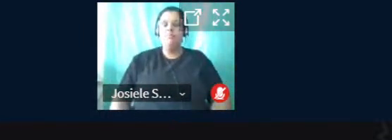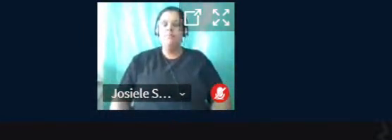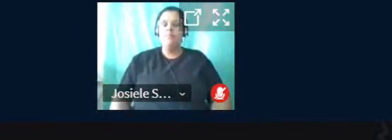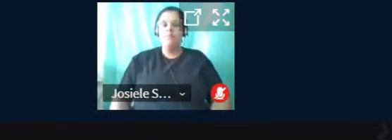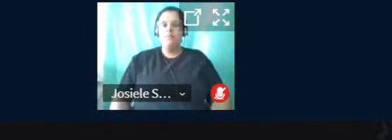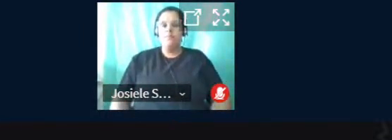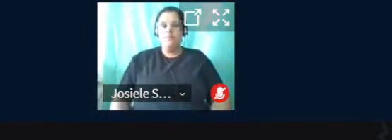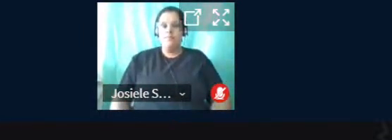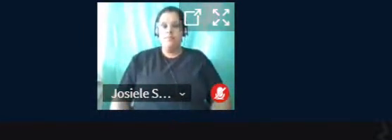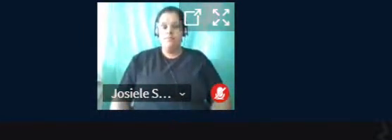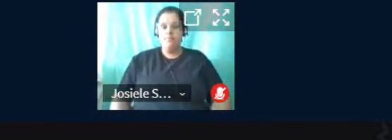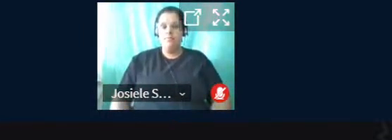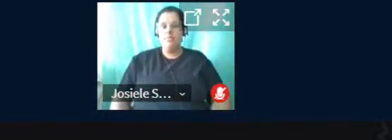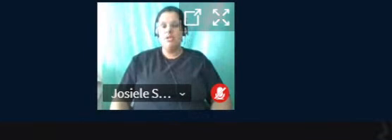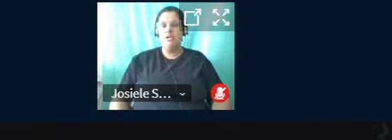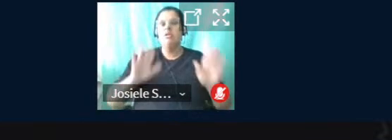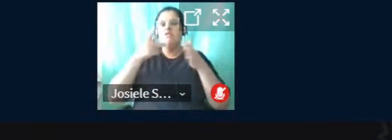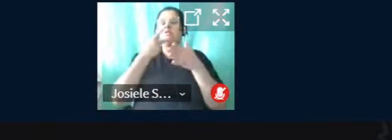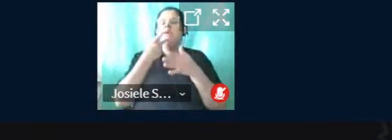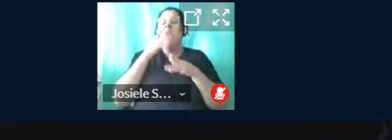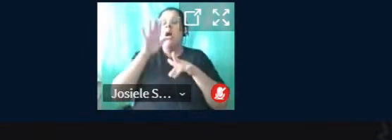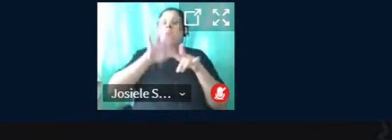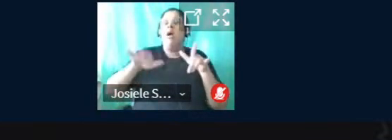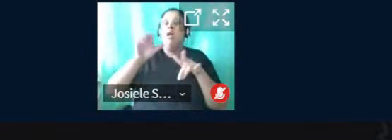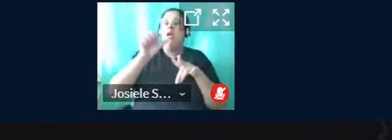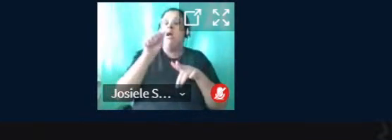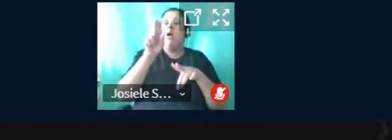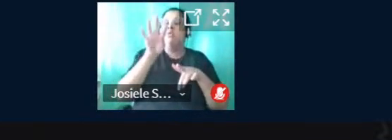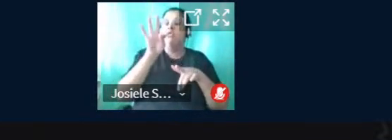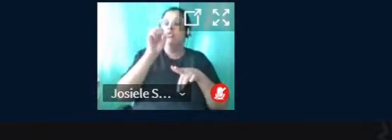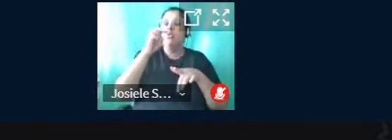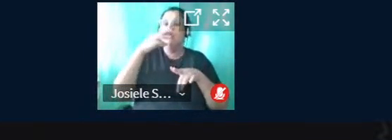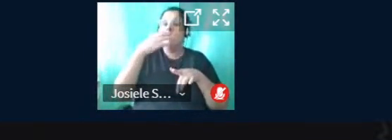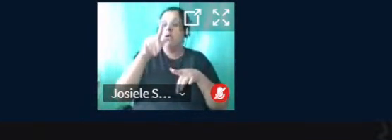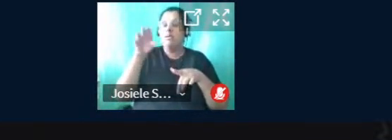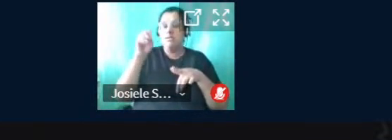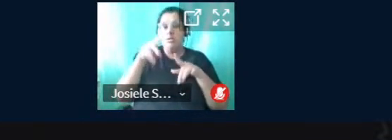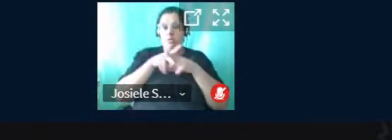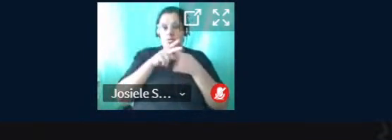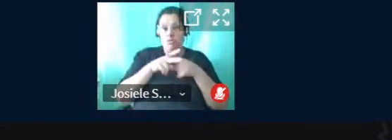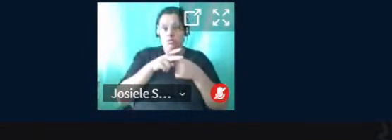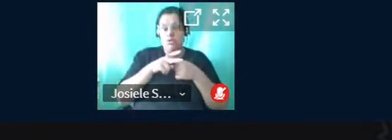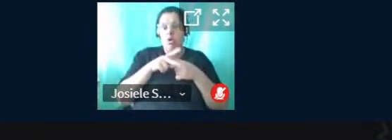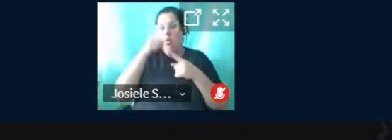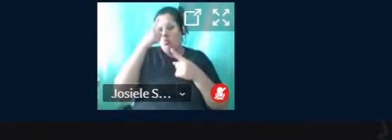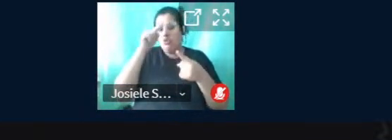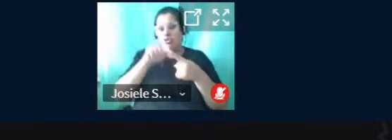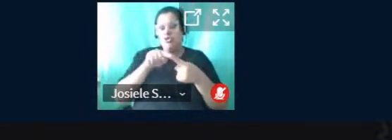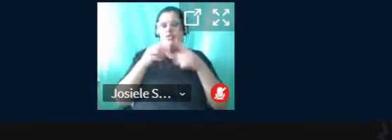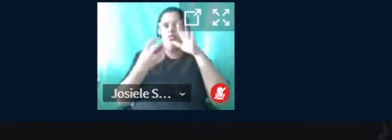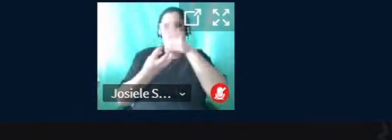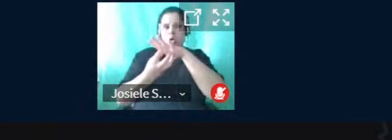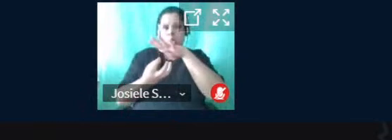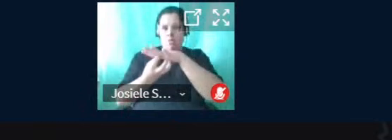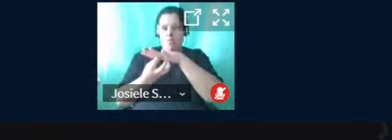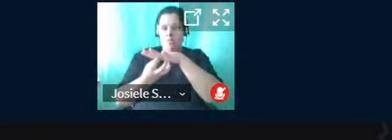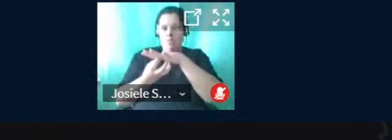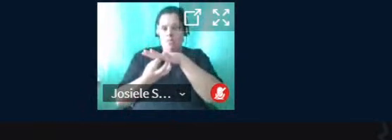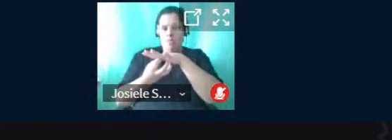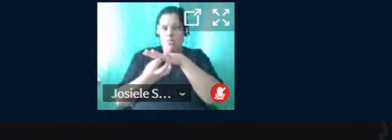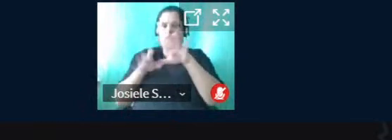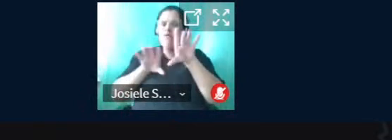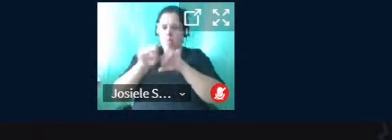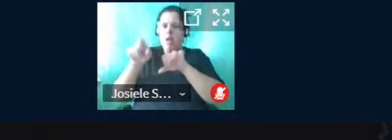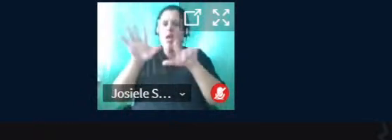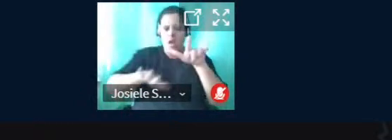Bom, como o Vinícius falou, a de automação vem crescendo cada dia mais. E o objetivo do nosso campo é justamente formar profissionais na